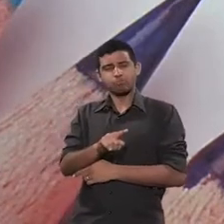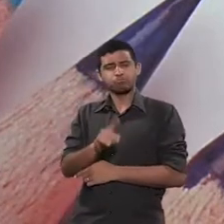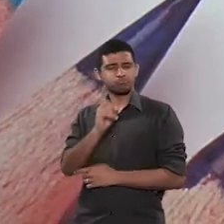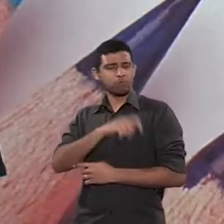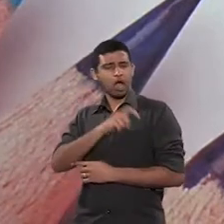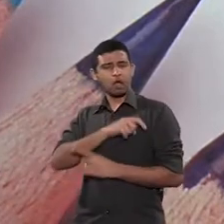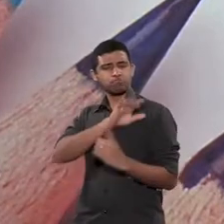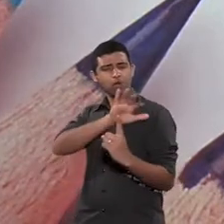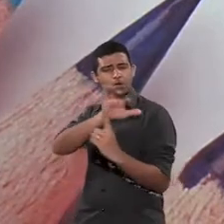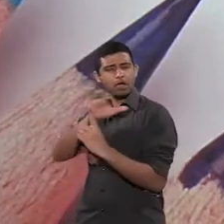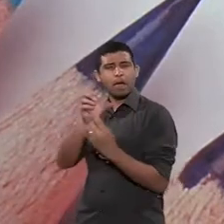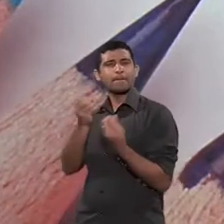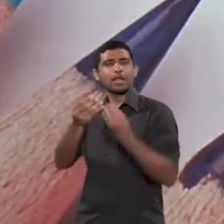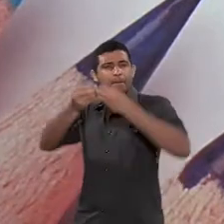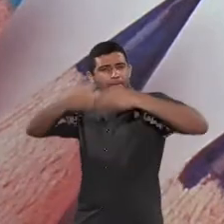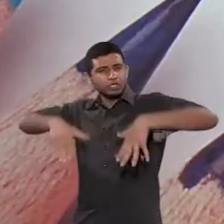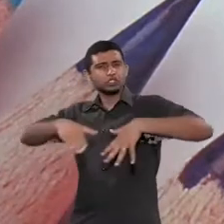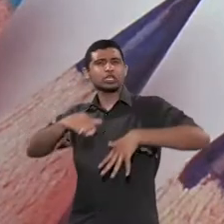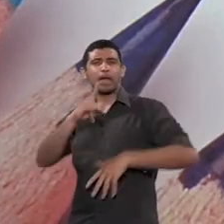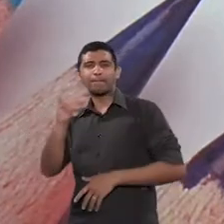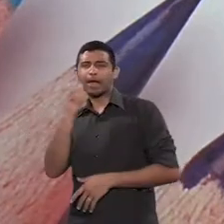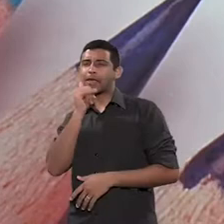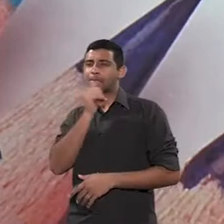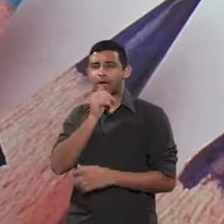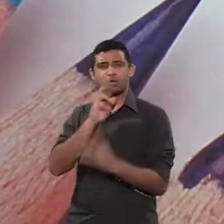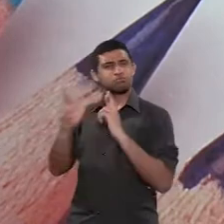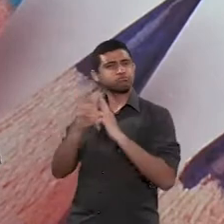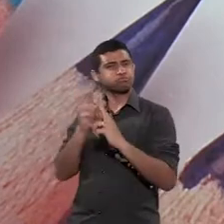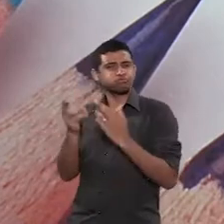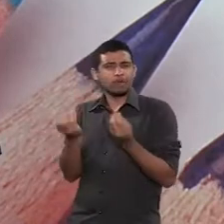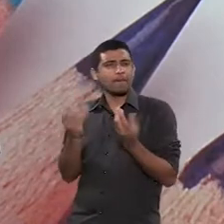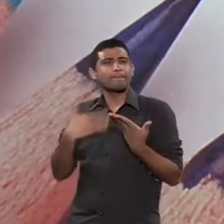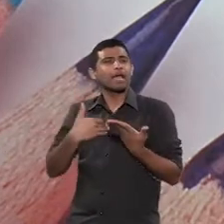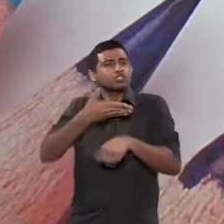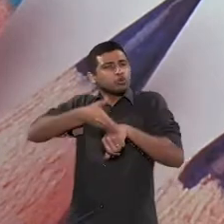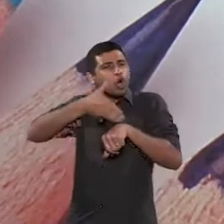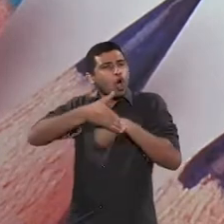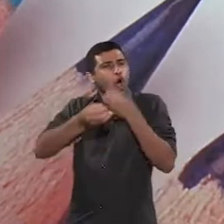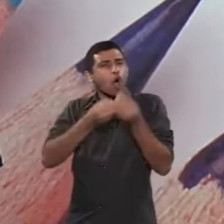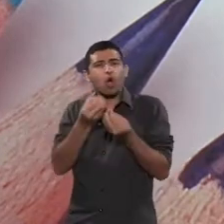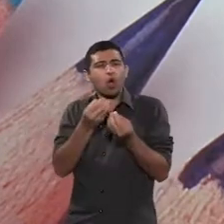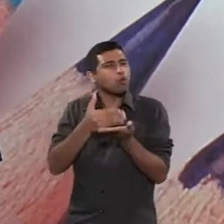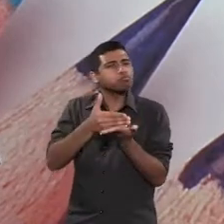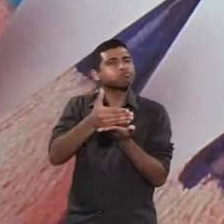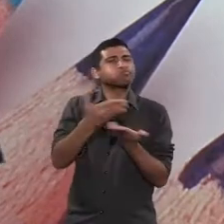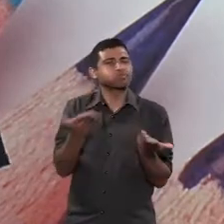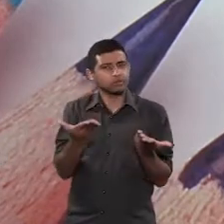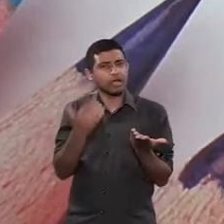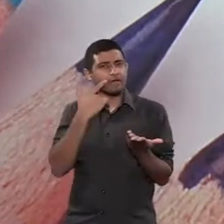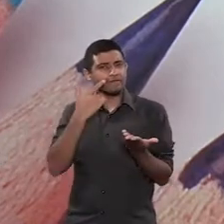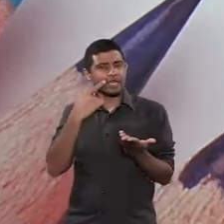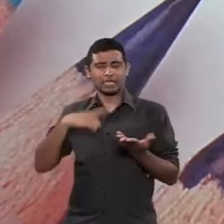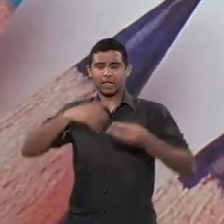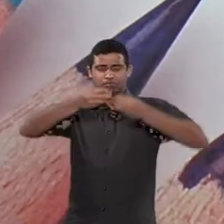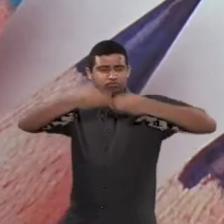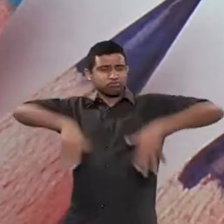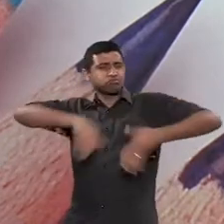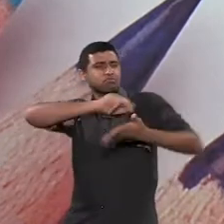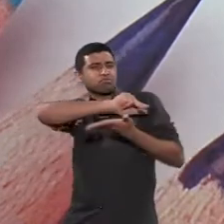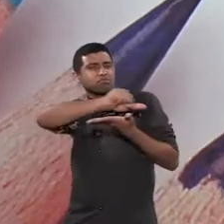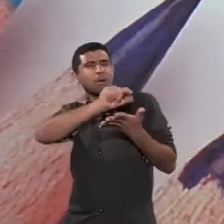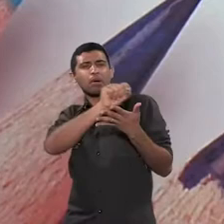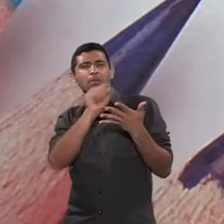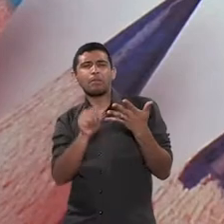prejudicar o relacionamento dela com um dos pais. Mas na prática, como é que isso se manifesta? Quais são os prejuízos que a